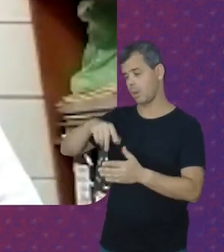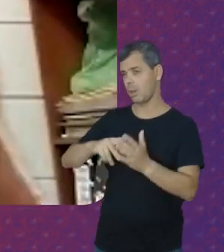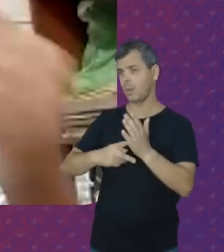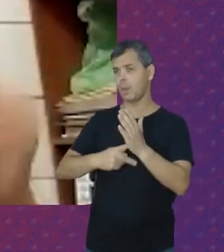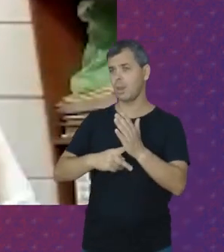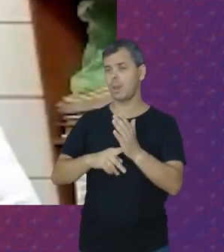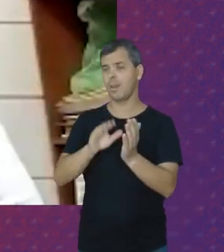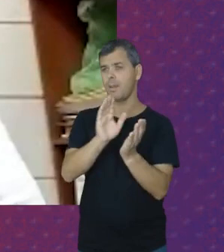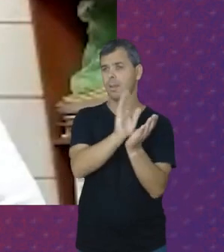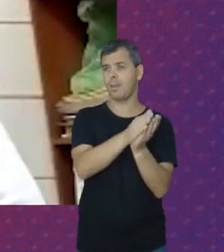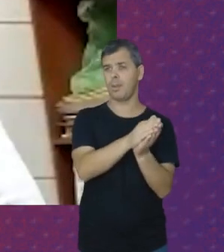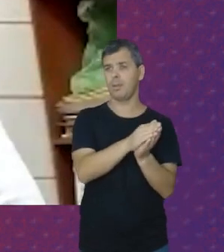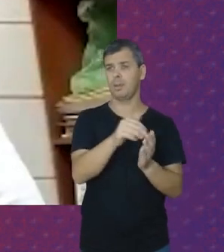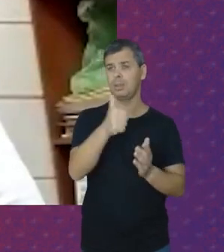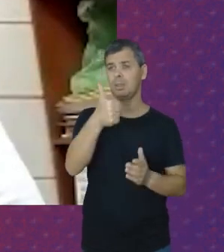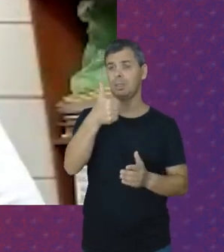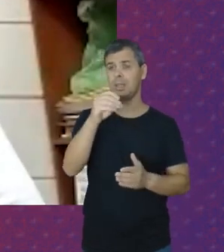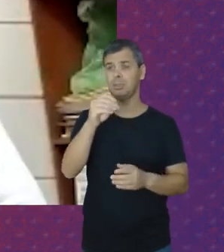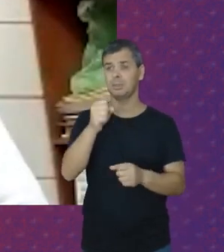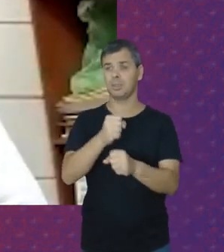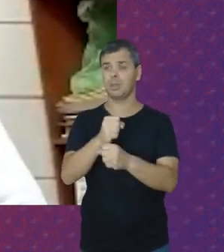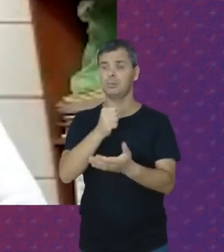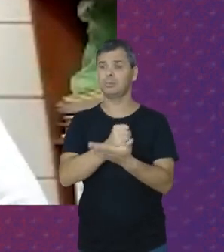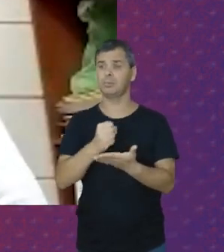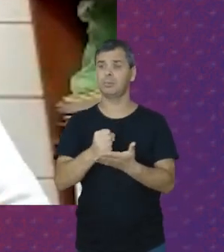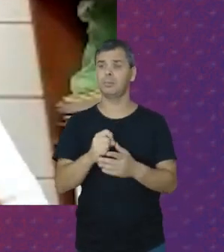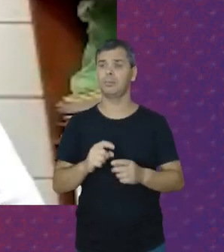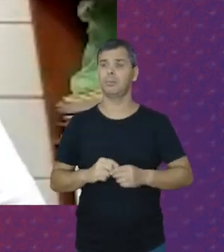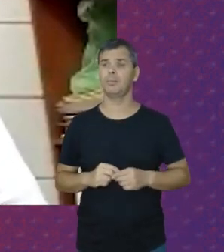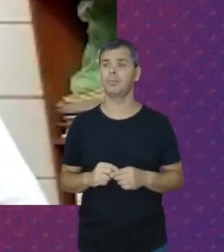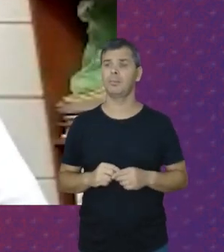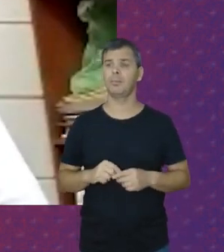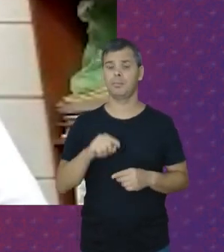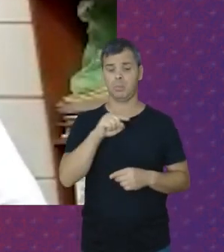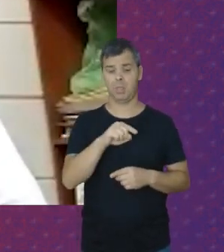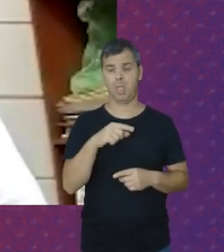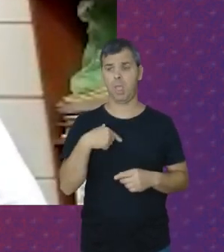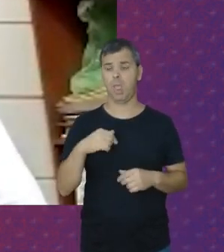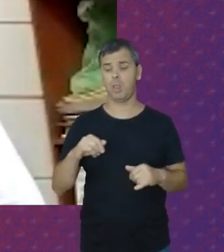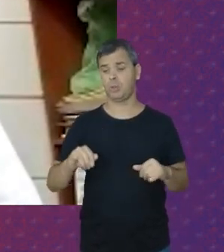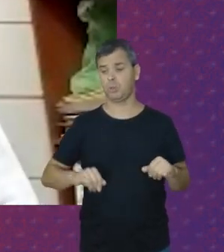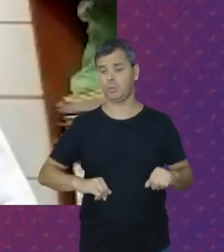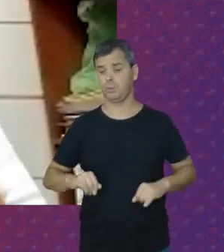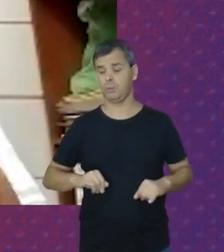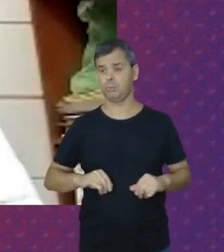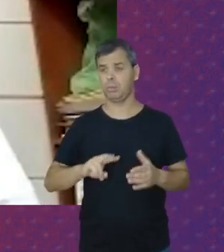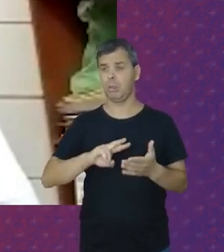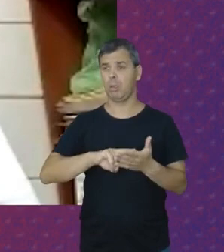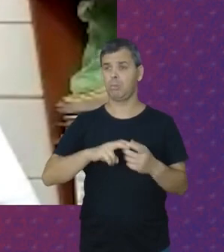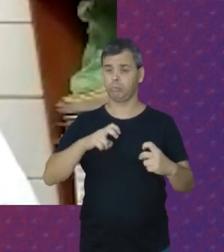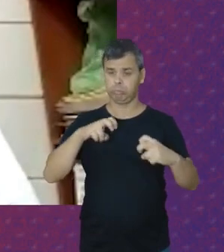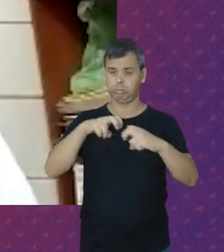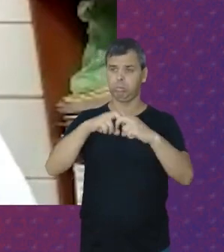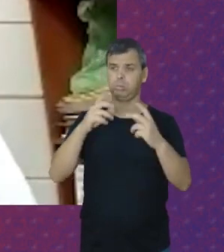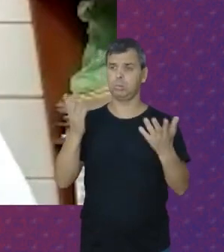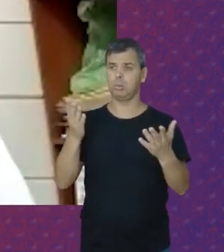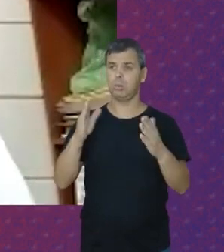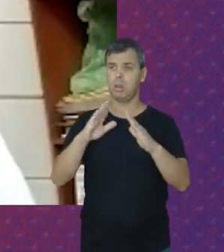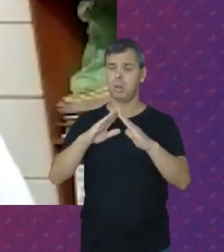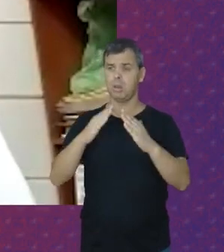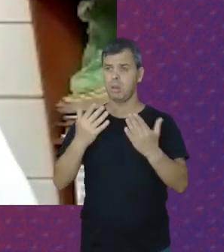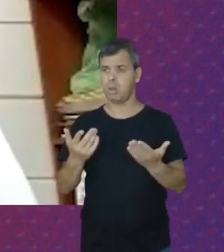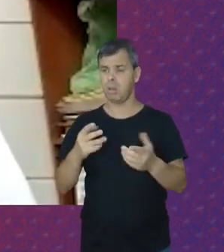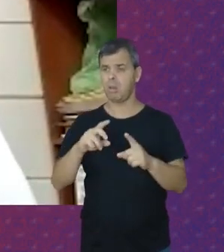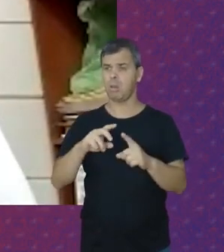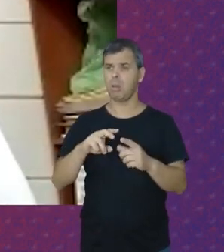Pernambuco Dez anos De carteira assinada Ela Sofreu um acidente Né Em casa Caiu